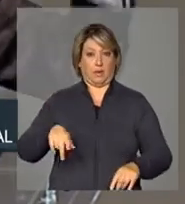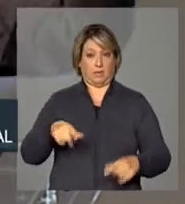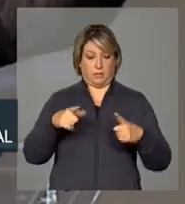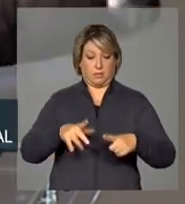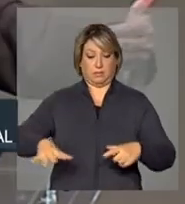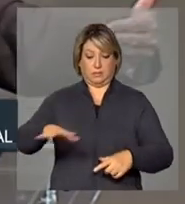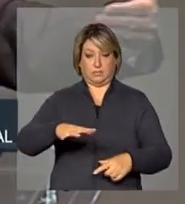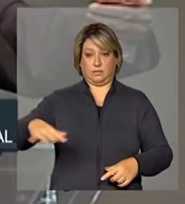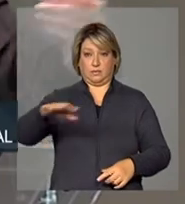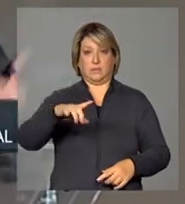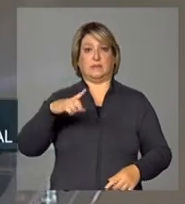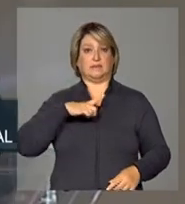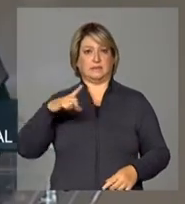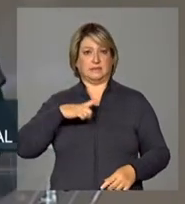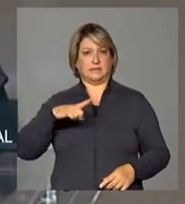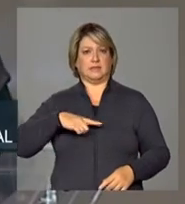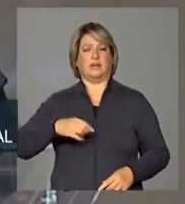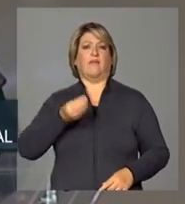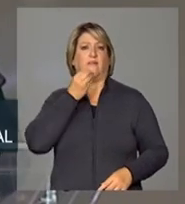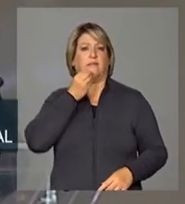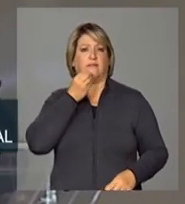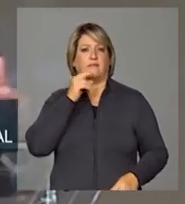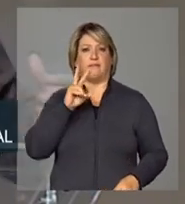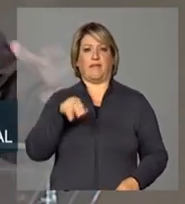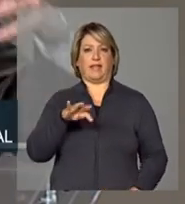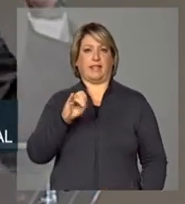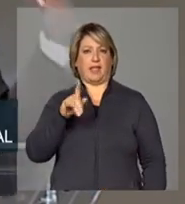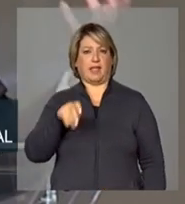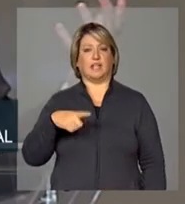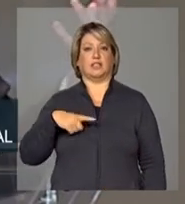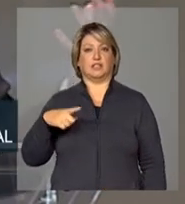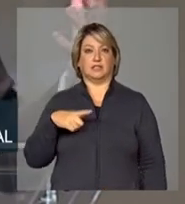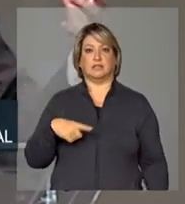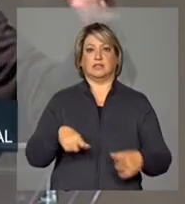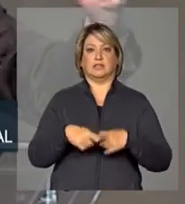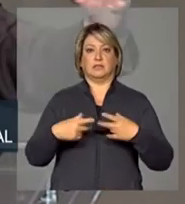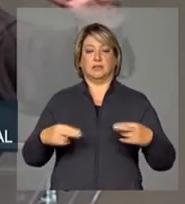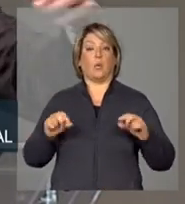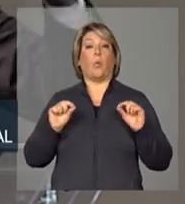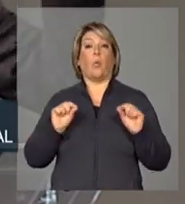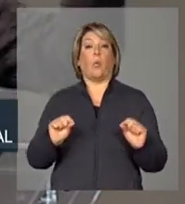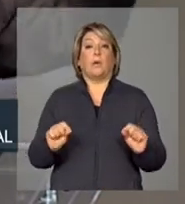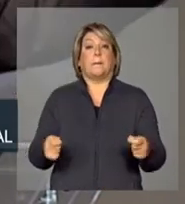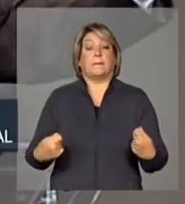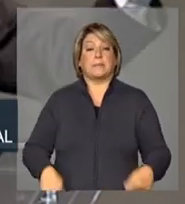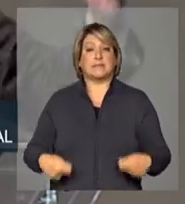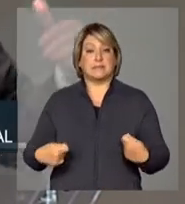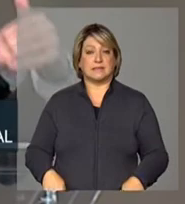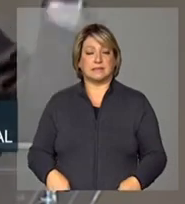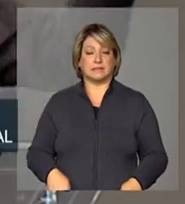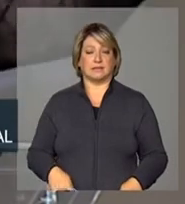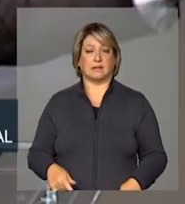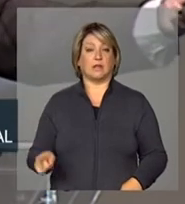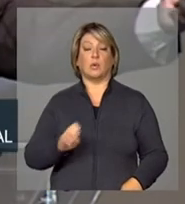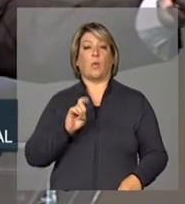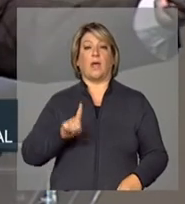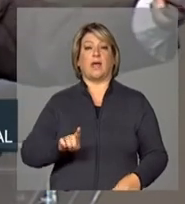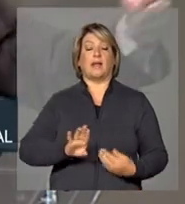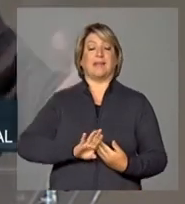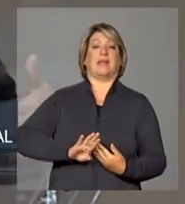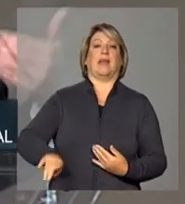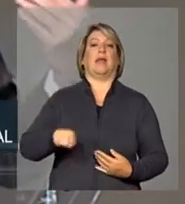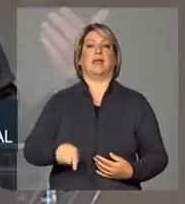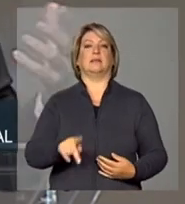competitivas e comparativas reveladas que o que se precisa não é negar esse